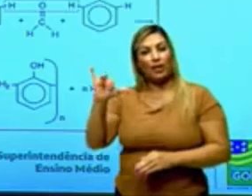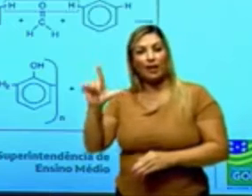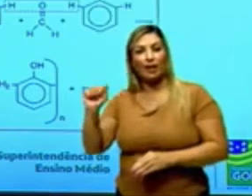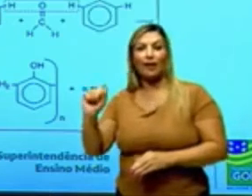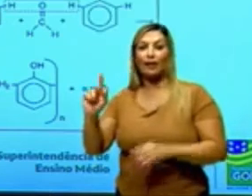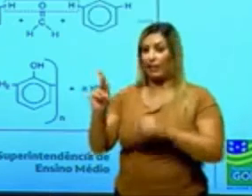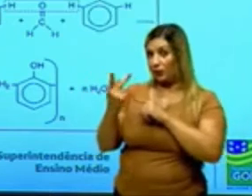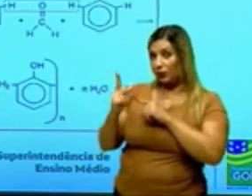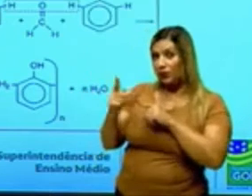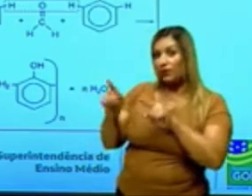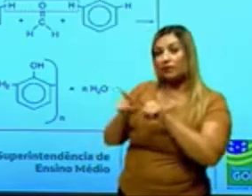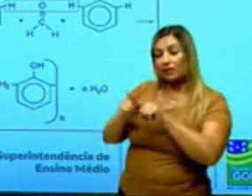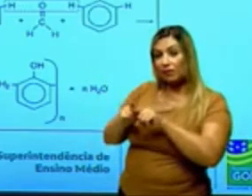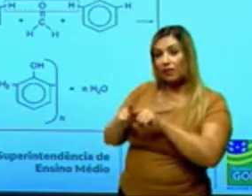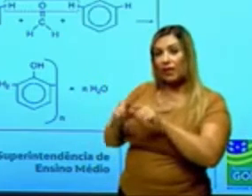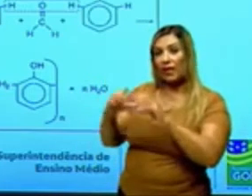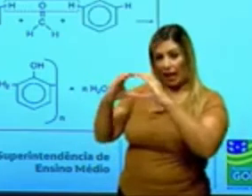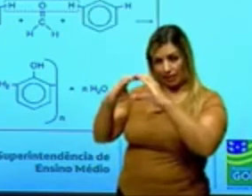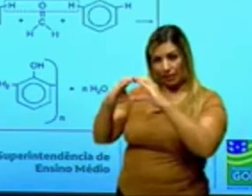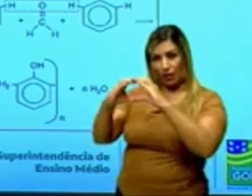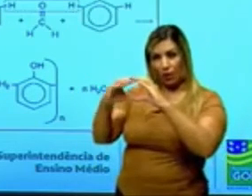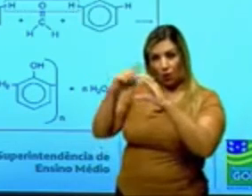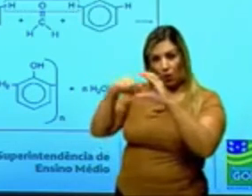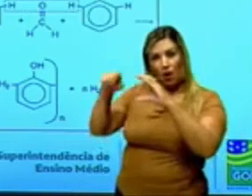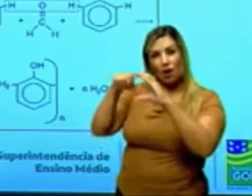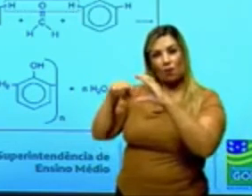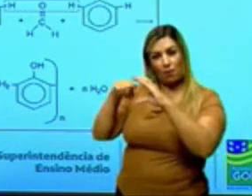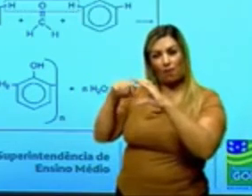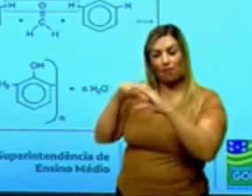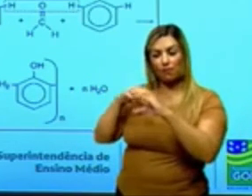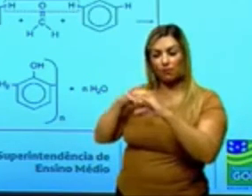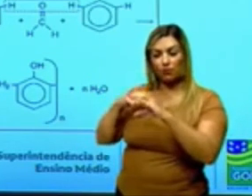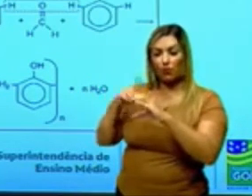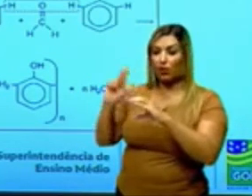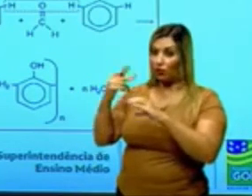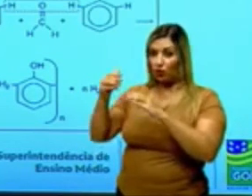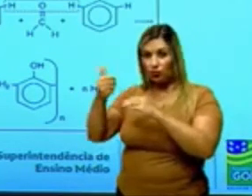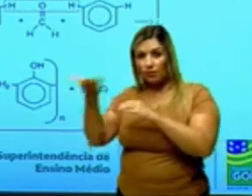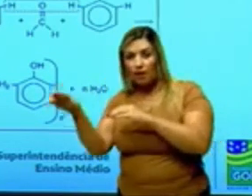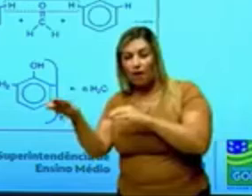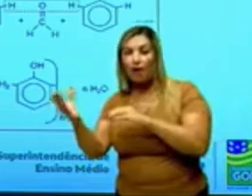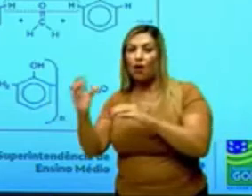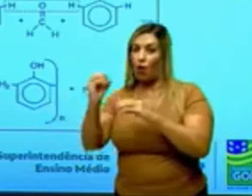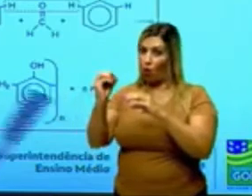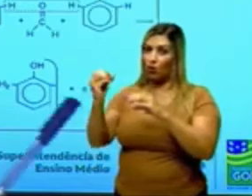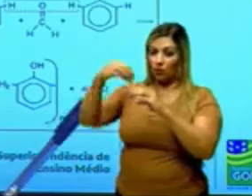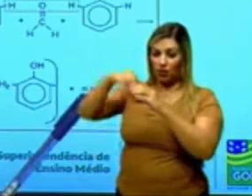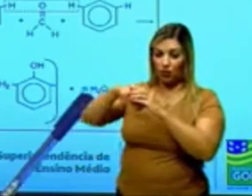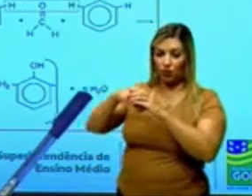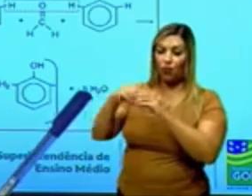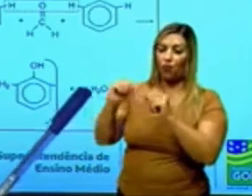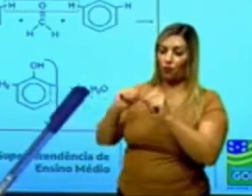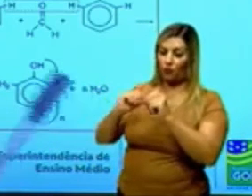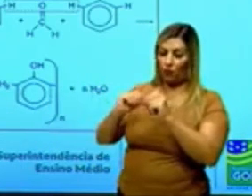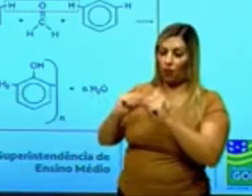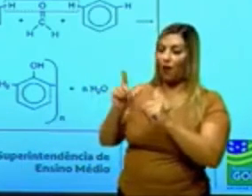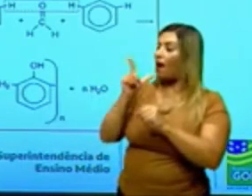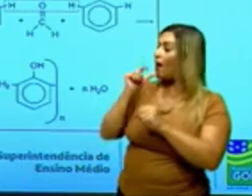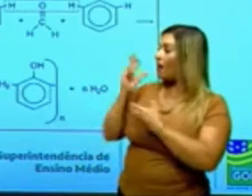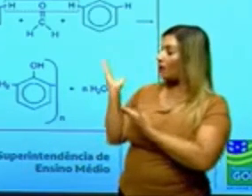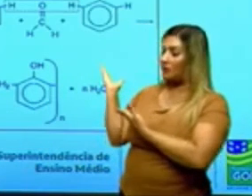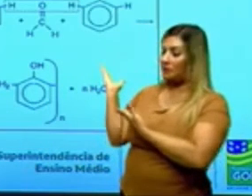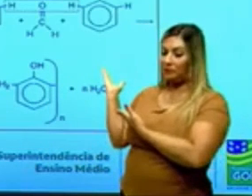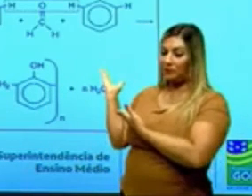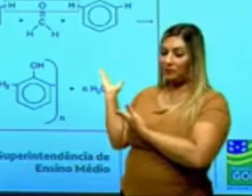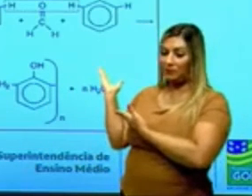do anel aromático. Então, esses hidrogênios saem, esse oxigênio aqui, né, ele vai sair também formando molécula de água. Como eu vou ter